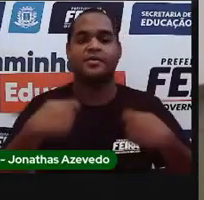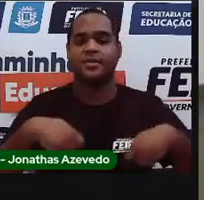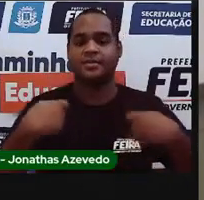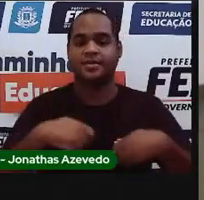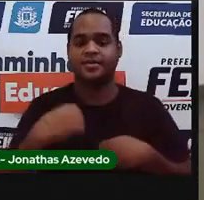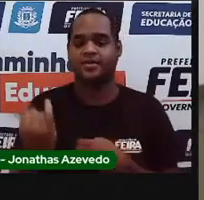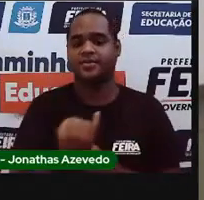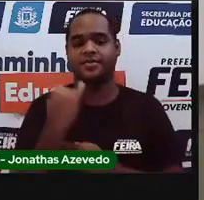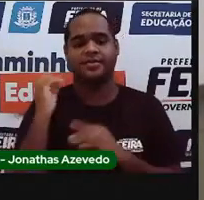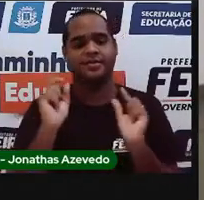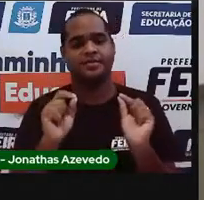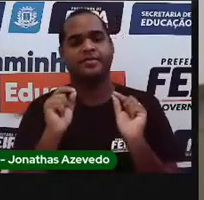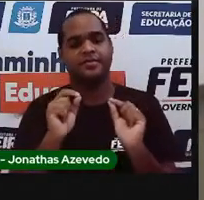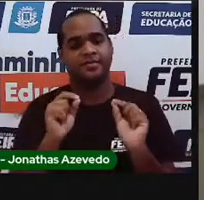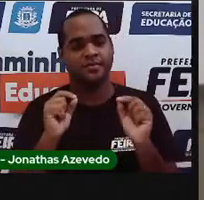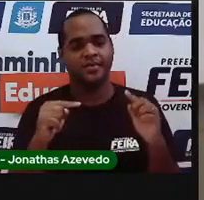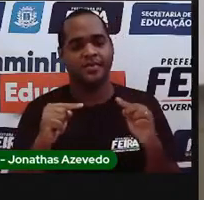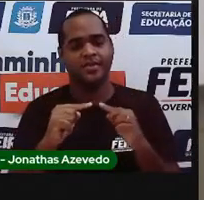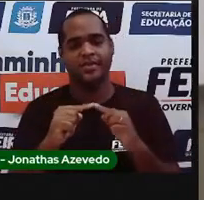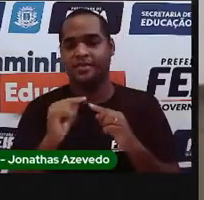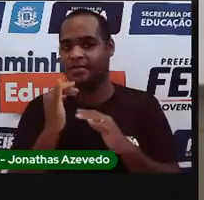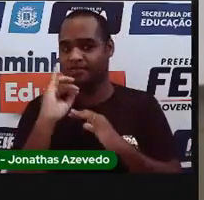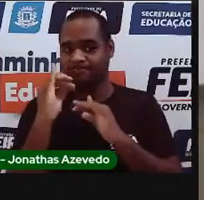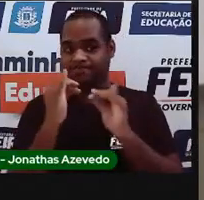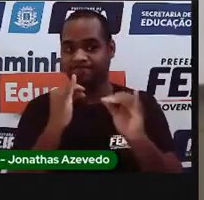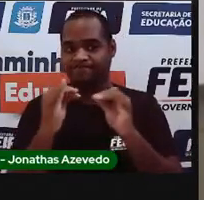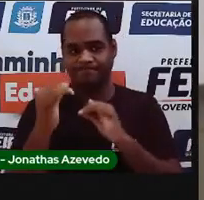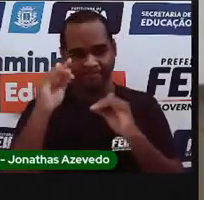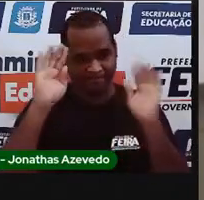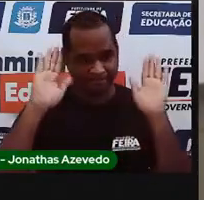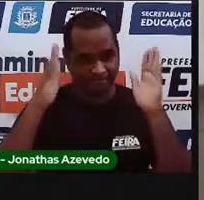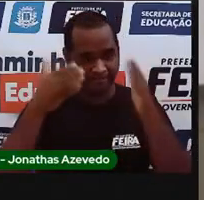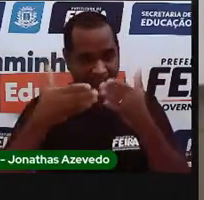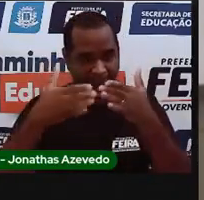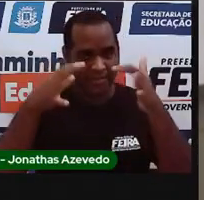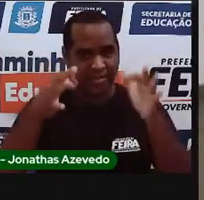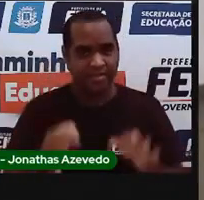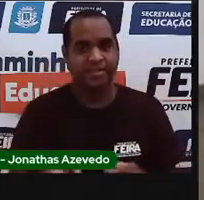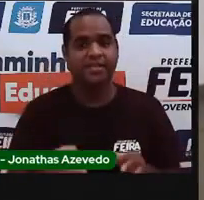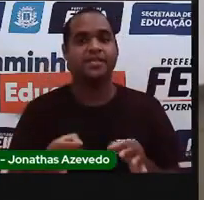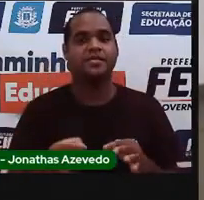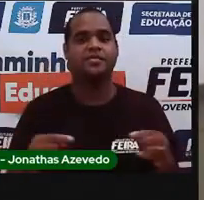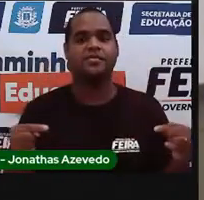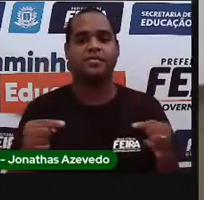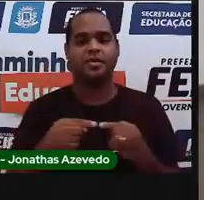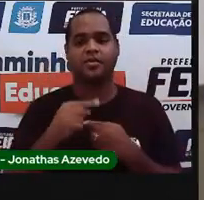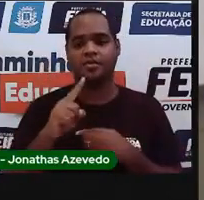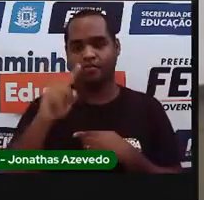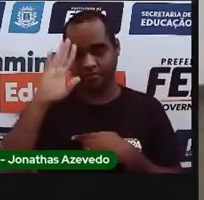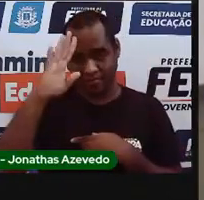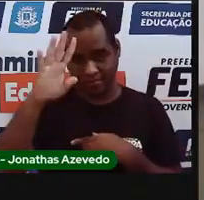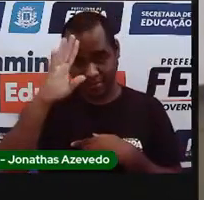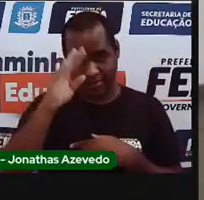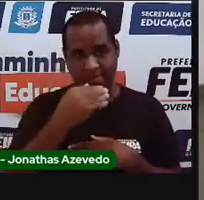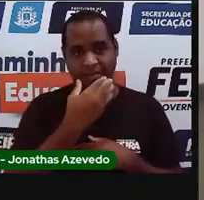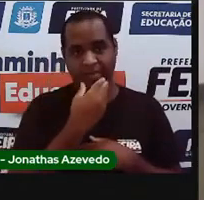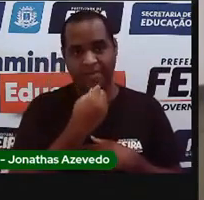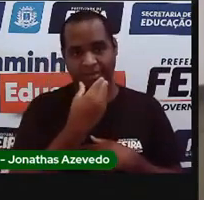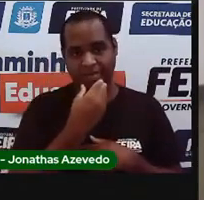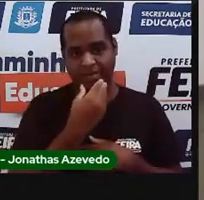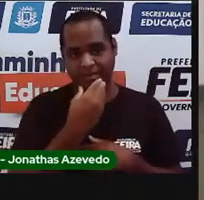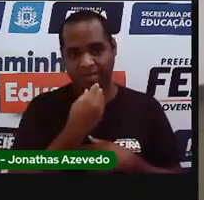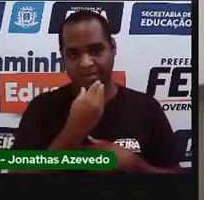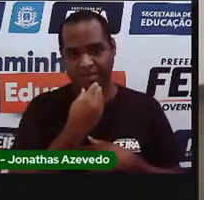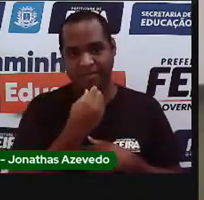colocar toda a nossa energia e concentração para ficar fixo no movimento. Olha para o Senhor aqui, para as